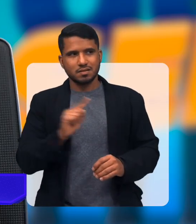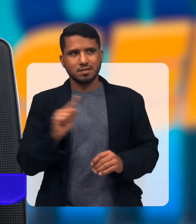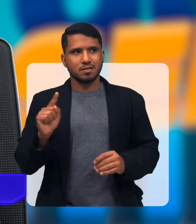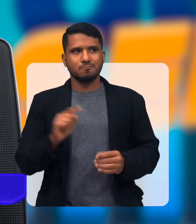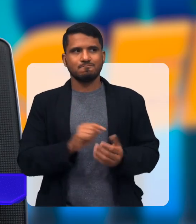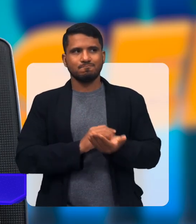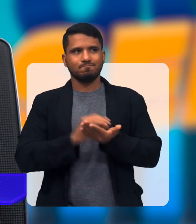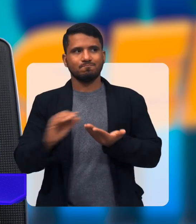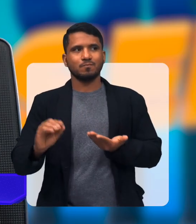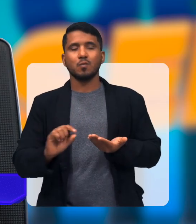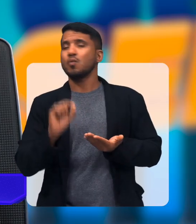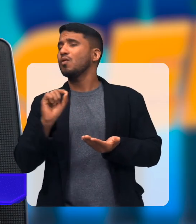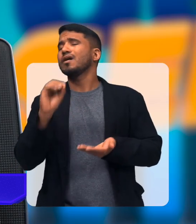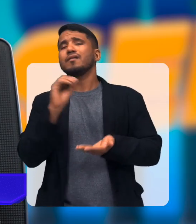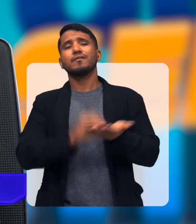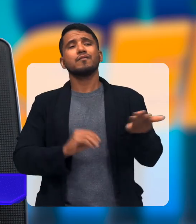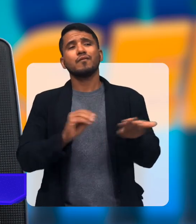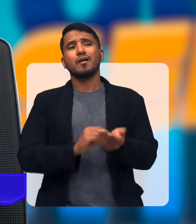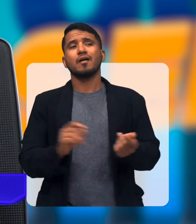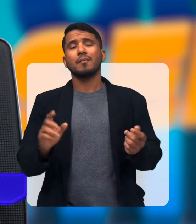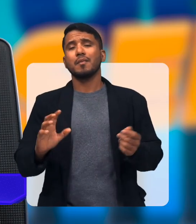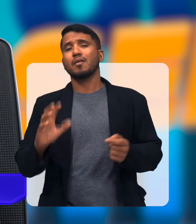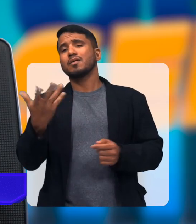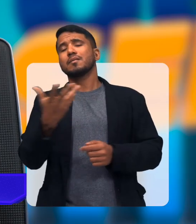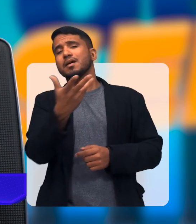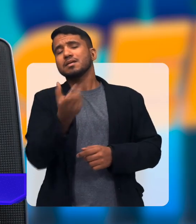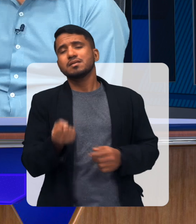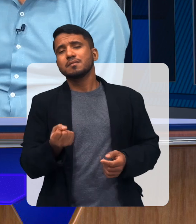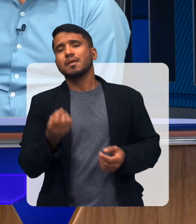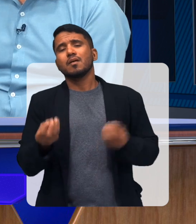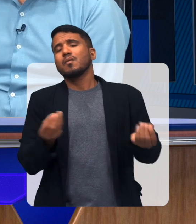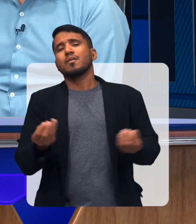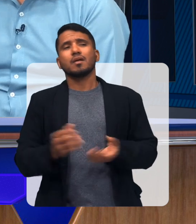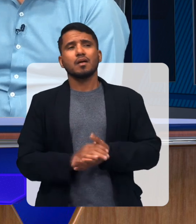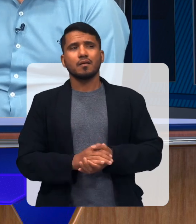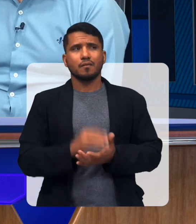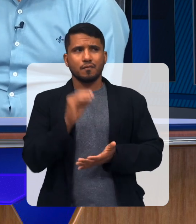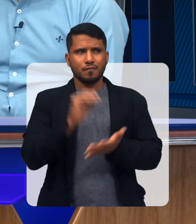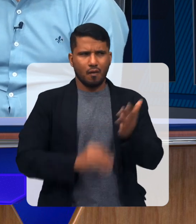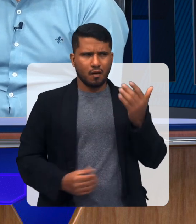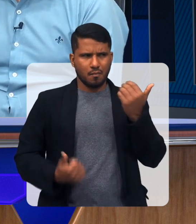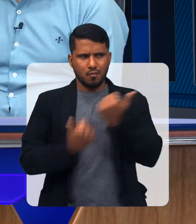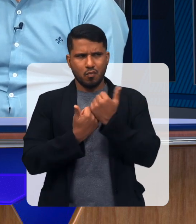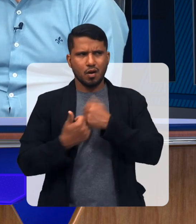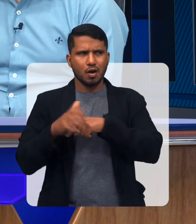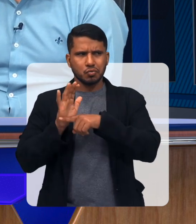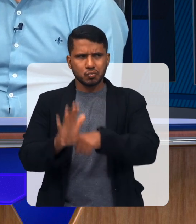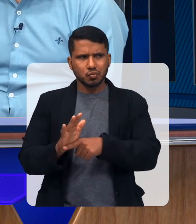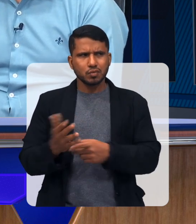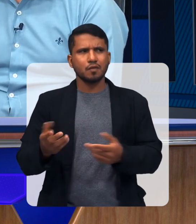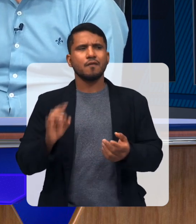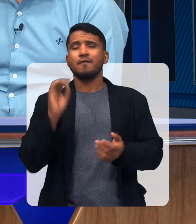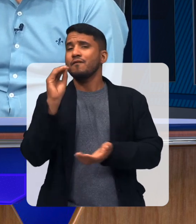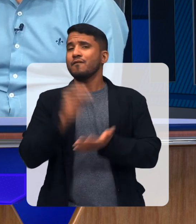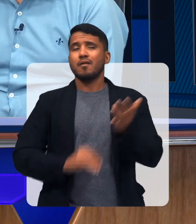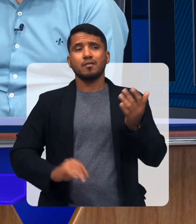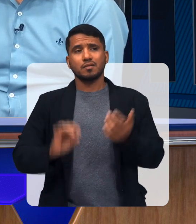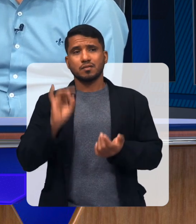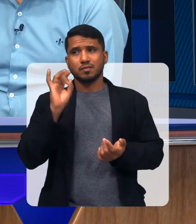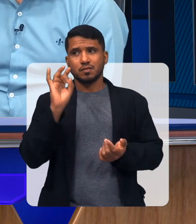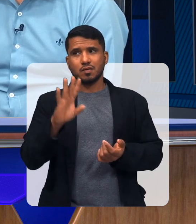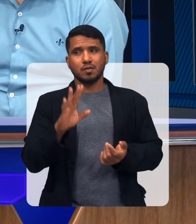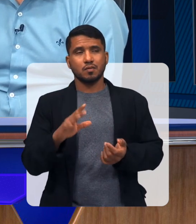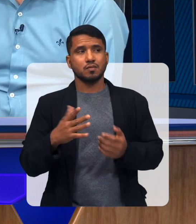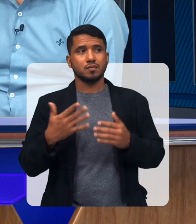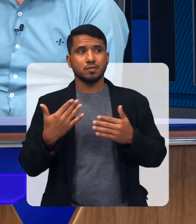público ainda não olhou E o que é que falta? O que é que falta nesse momento, por exemplo? Falta apoio, ajuda de